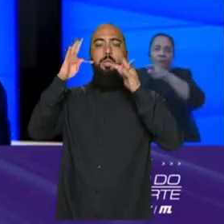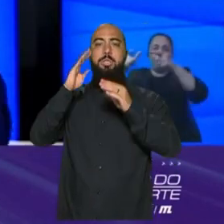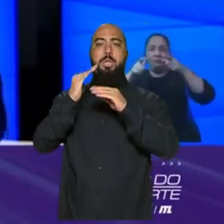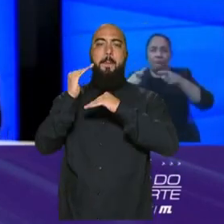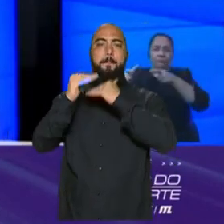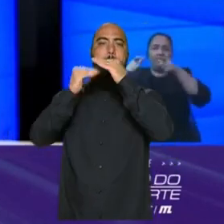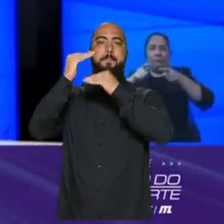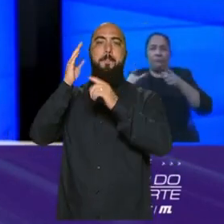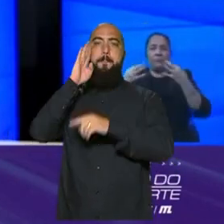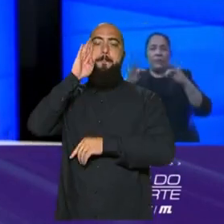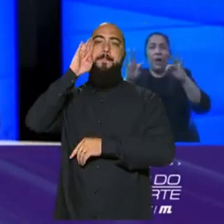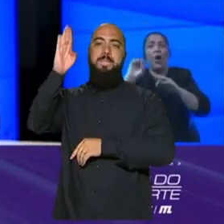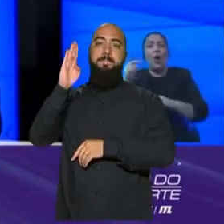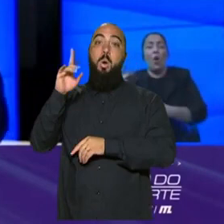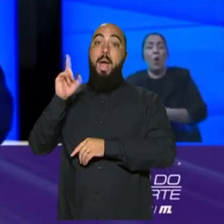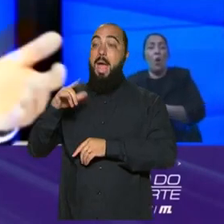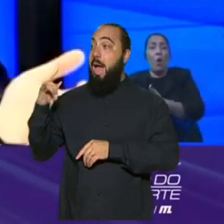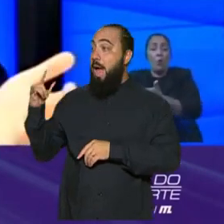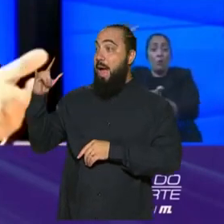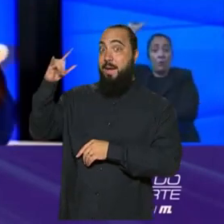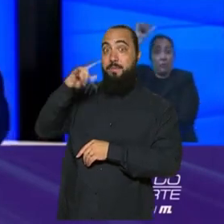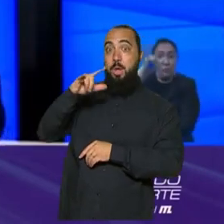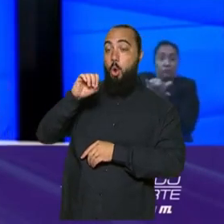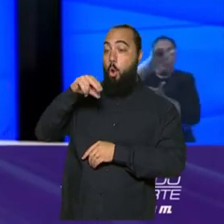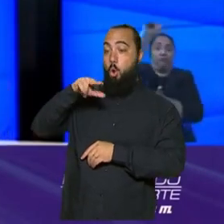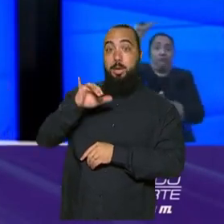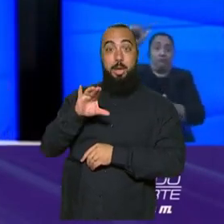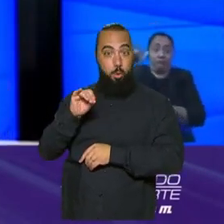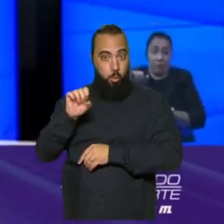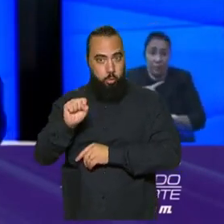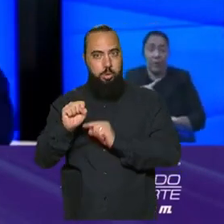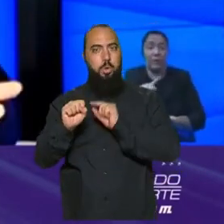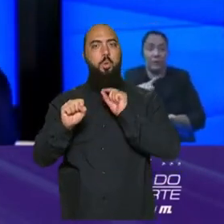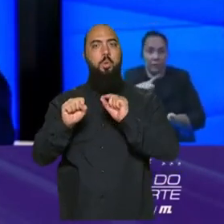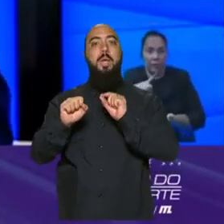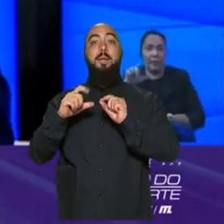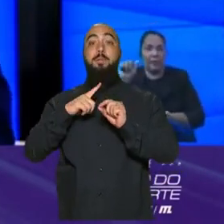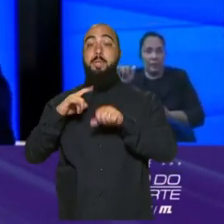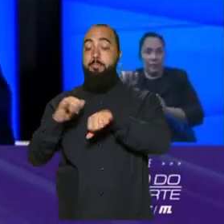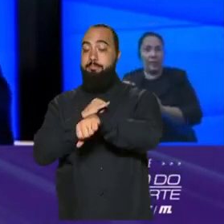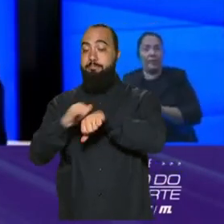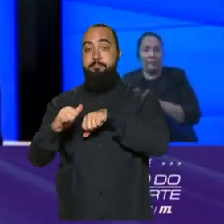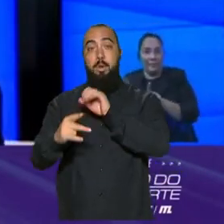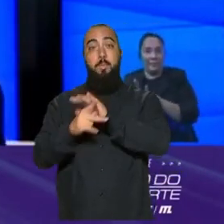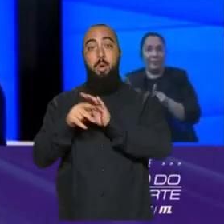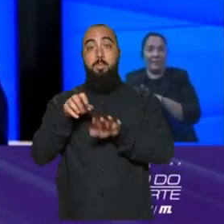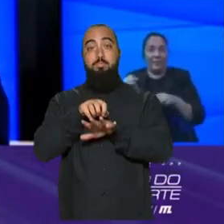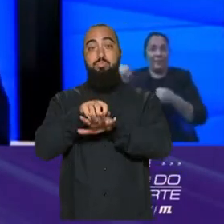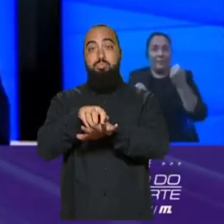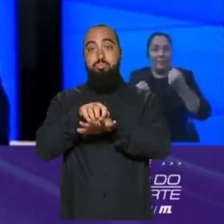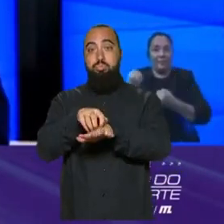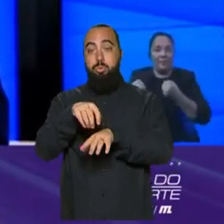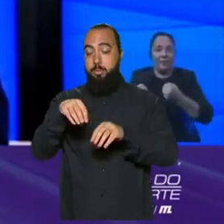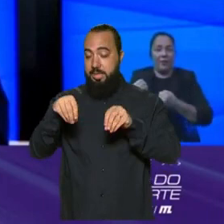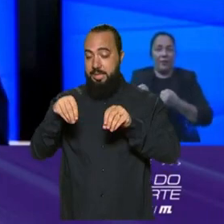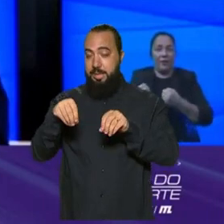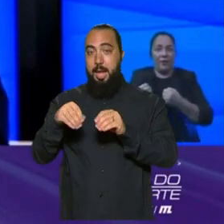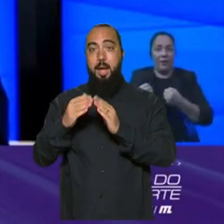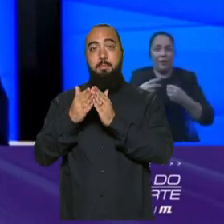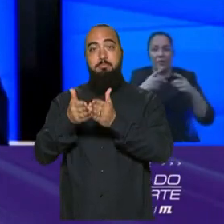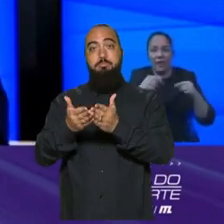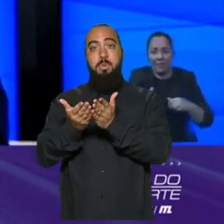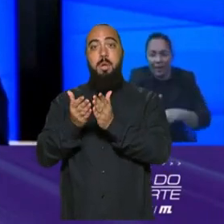A gente chama de aviões aviônicos, isso aí passa a ser visto agora em veículos terrestres, em veículos marítimos e etc.